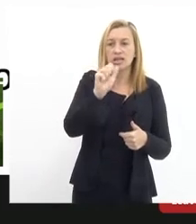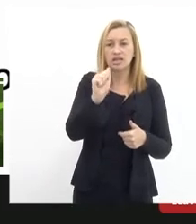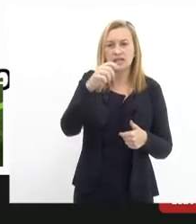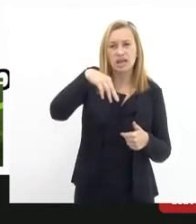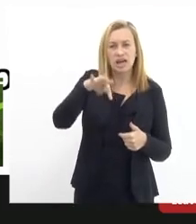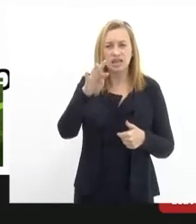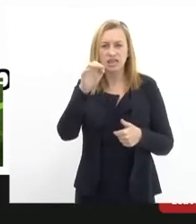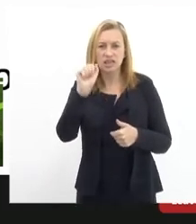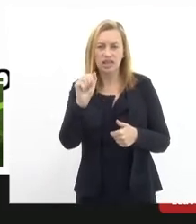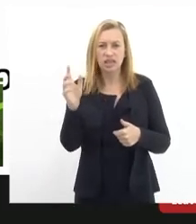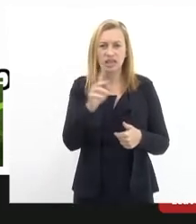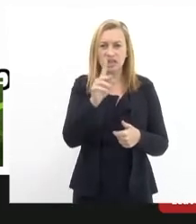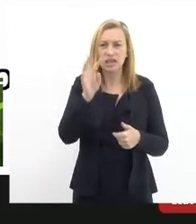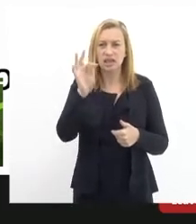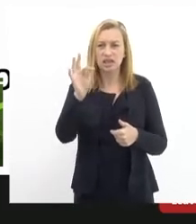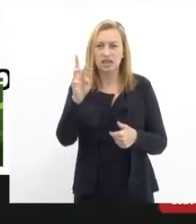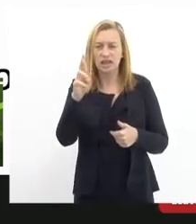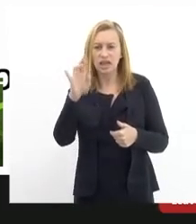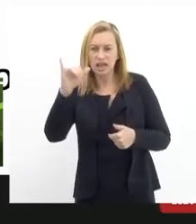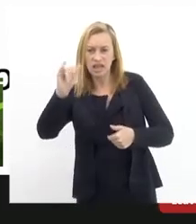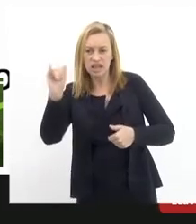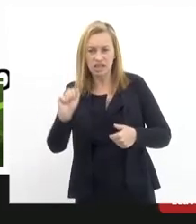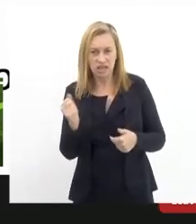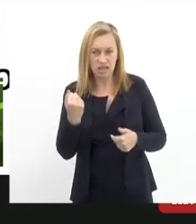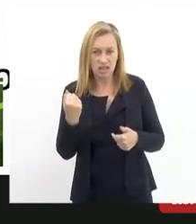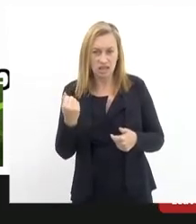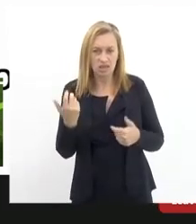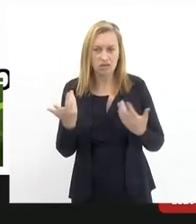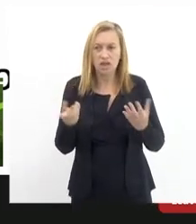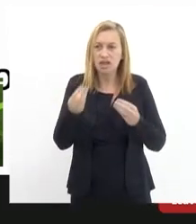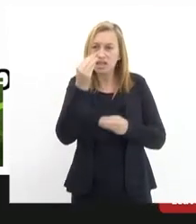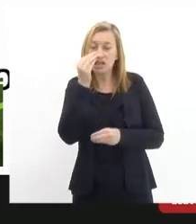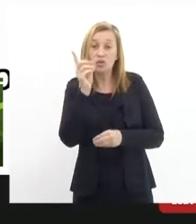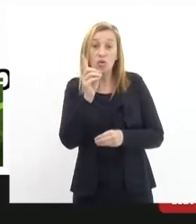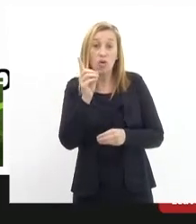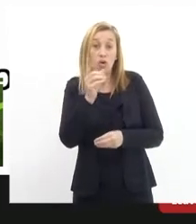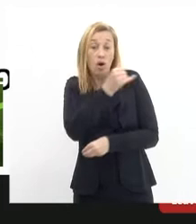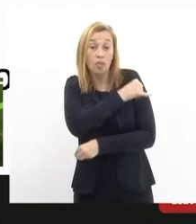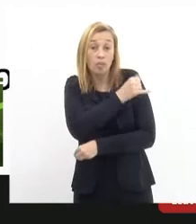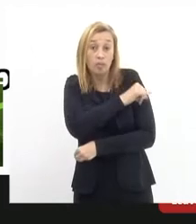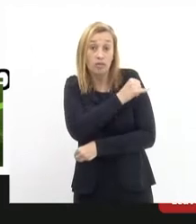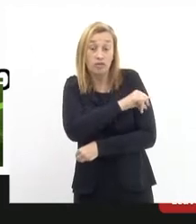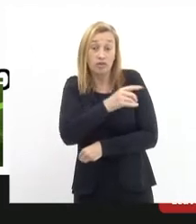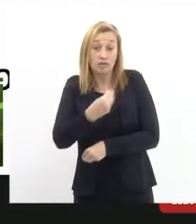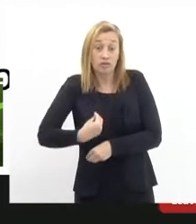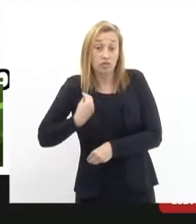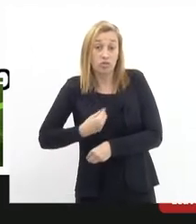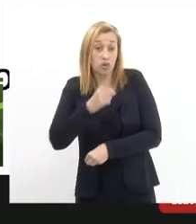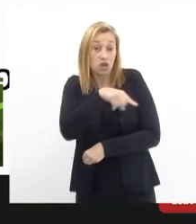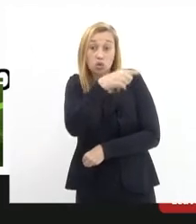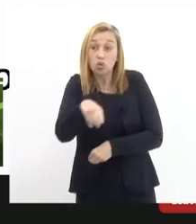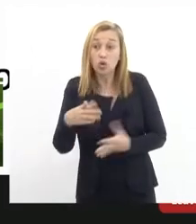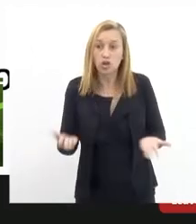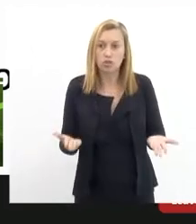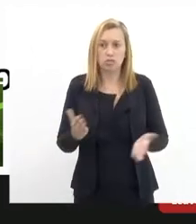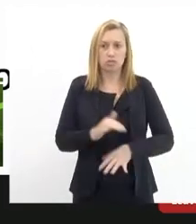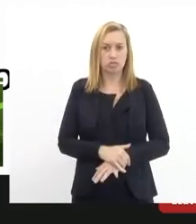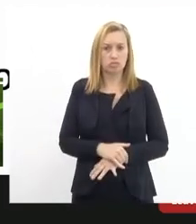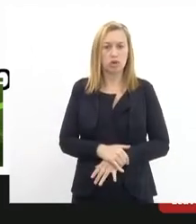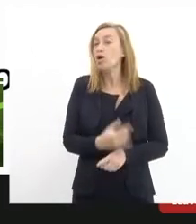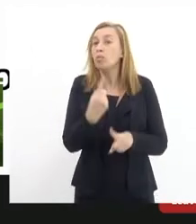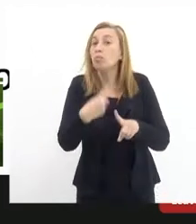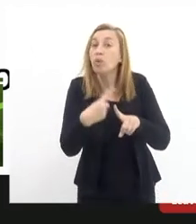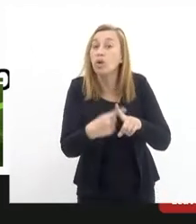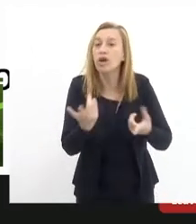do bonde. O brasileiro também, que é de estados próximos ou não, também foi excluído. Por quê?